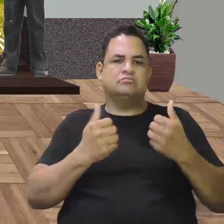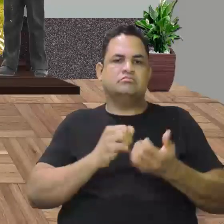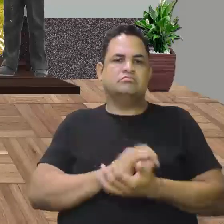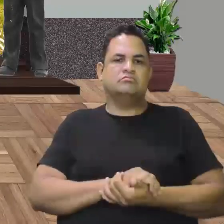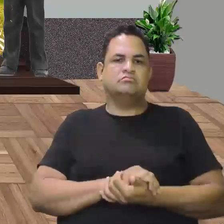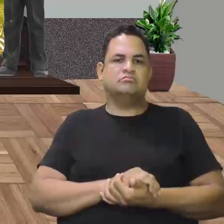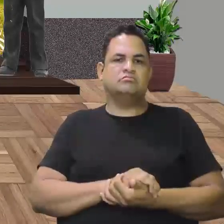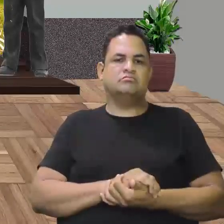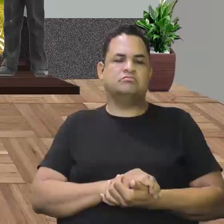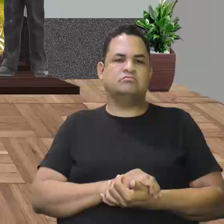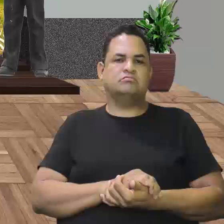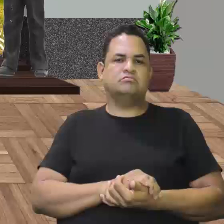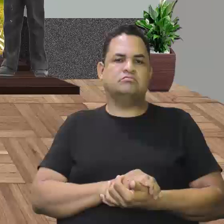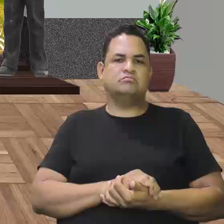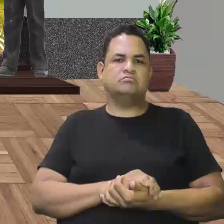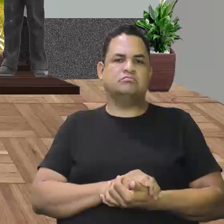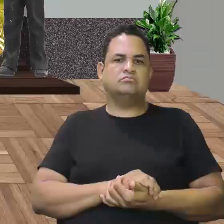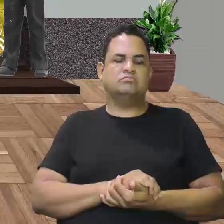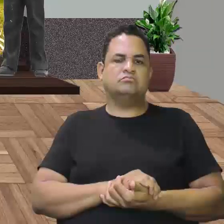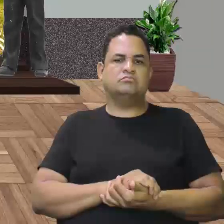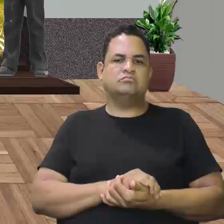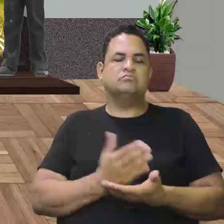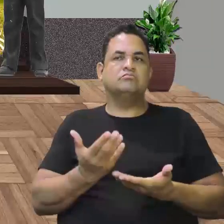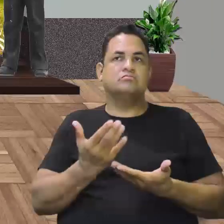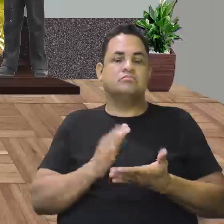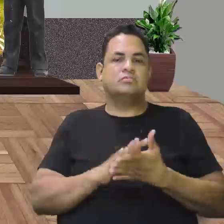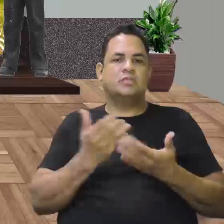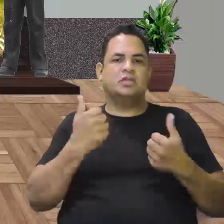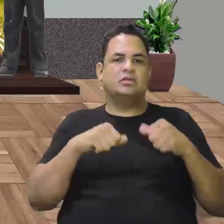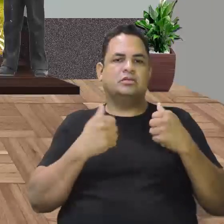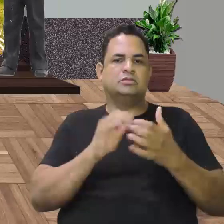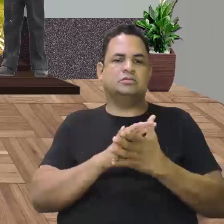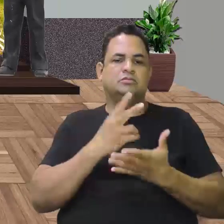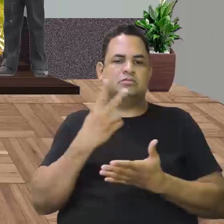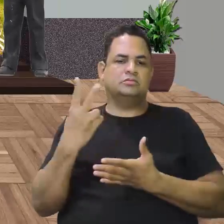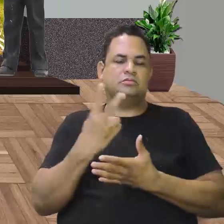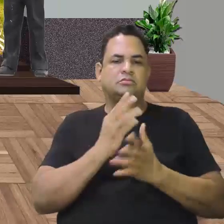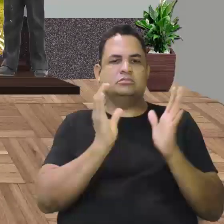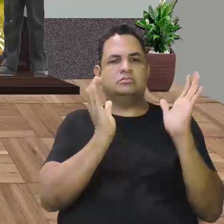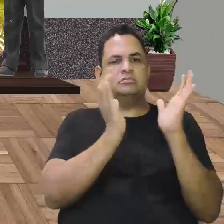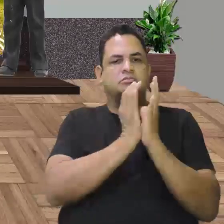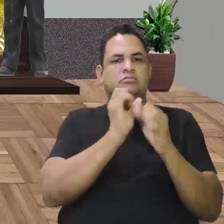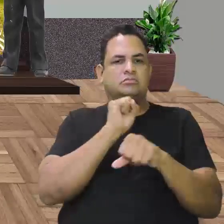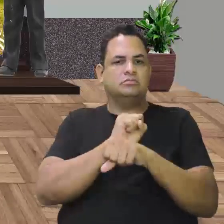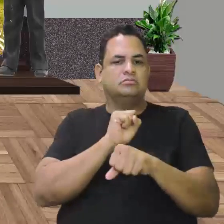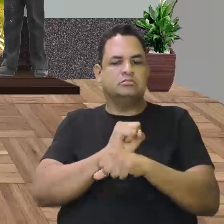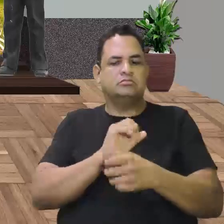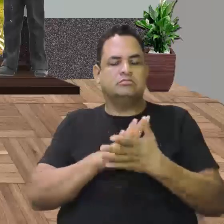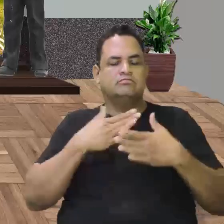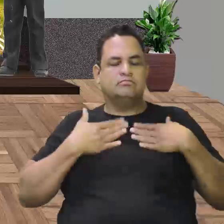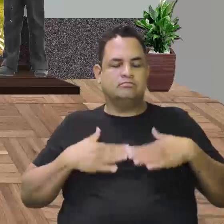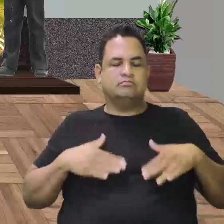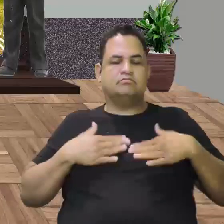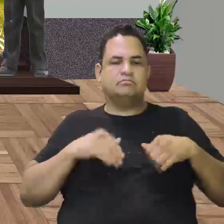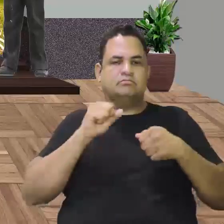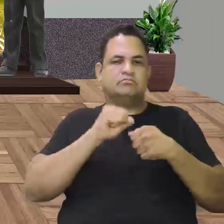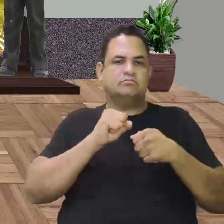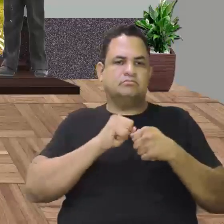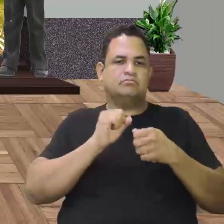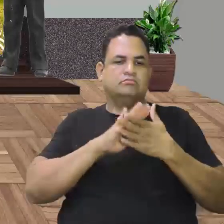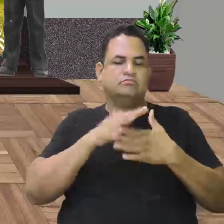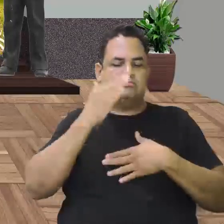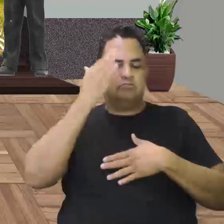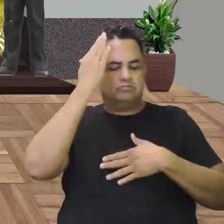vai ser a avaliação agora desse segundo módulo. Eu espero que vocês façam ela com tranquilidade, com